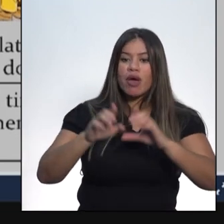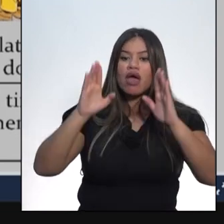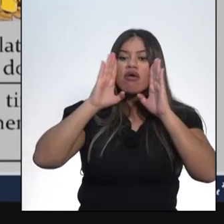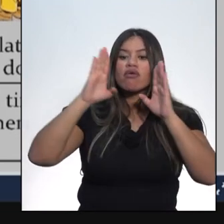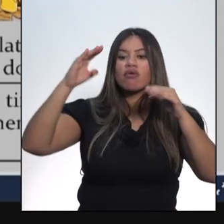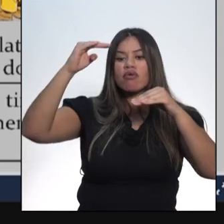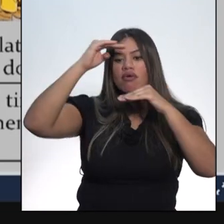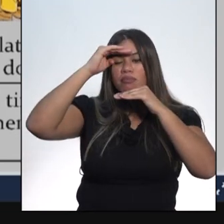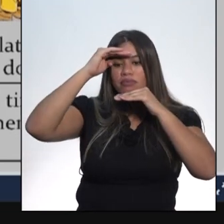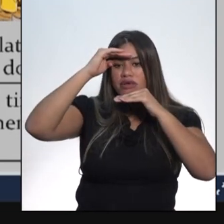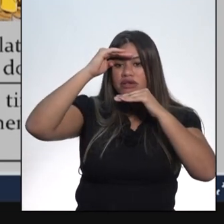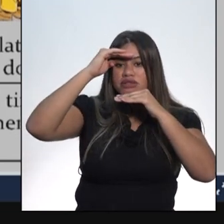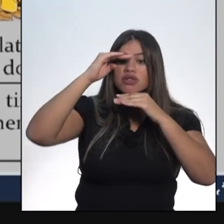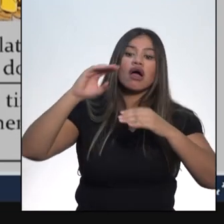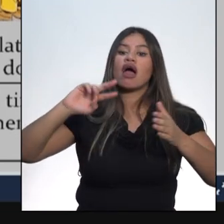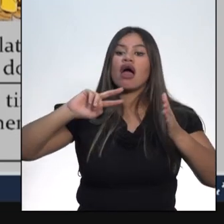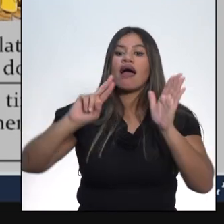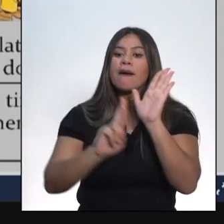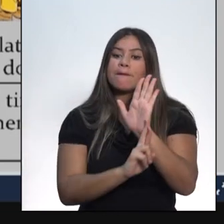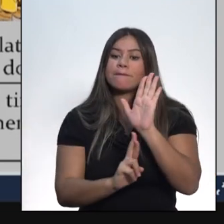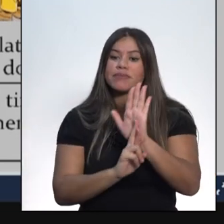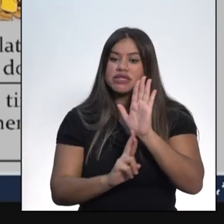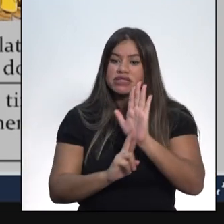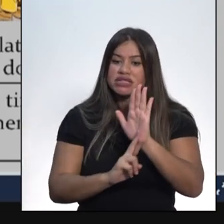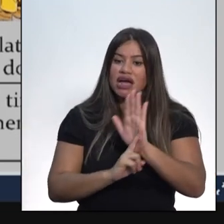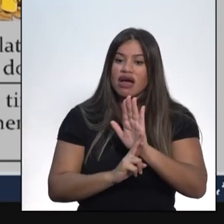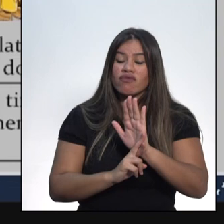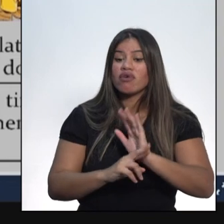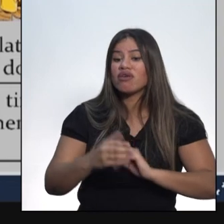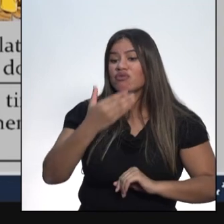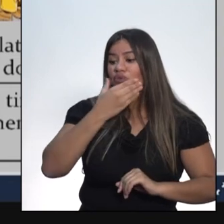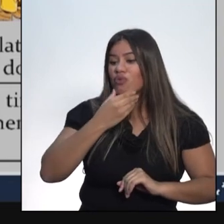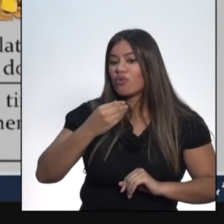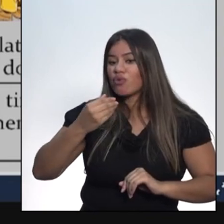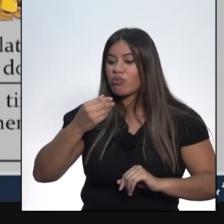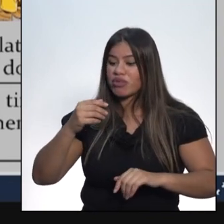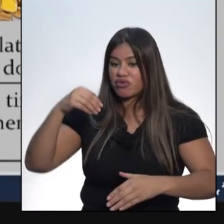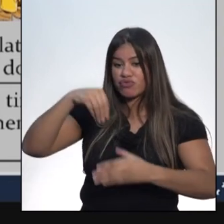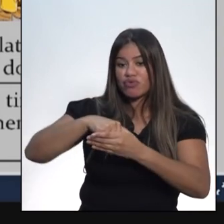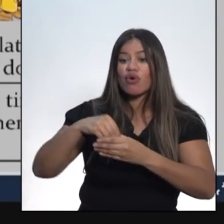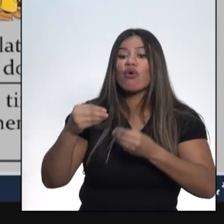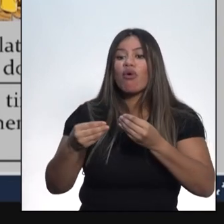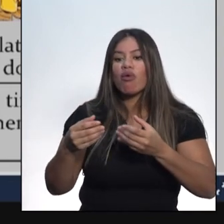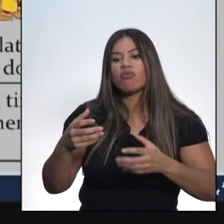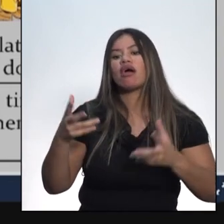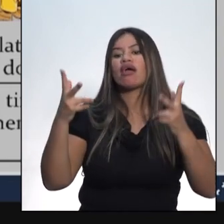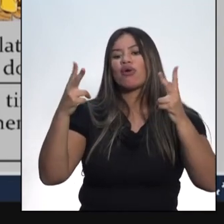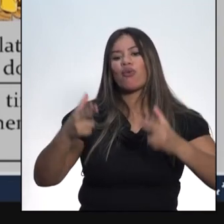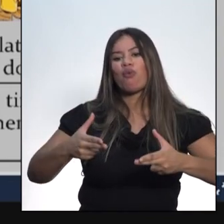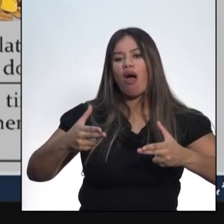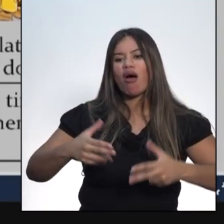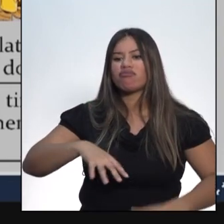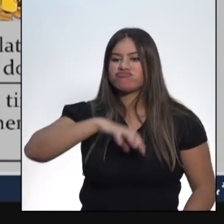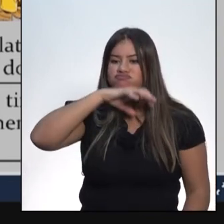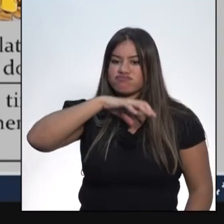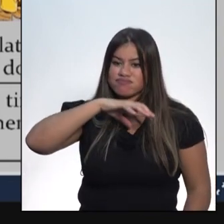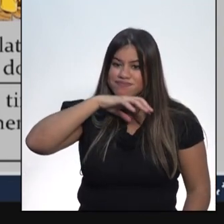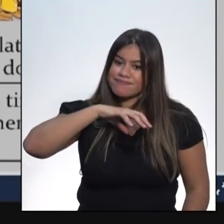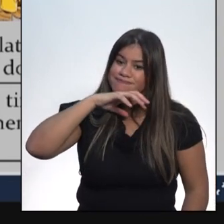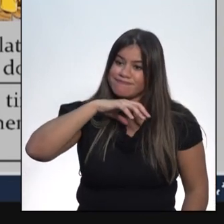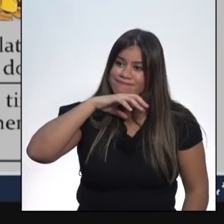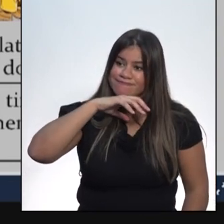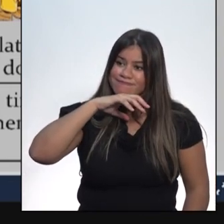representavam a animalização do eleitor. É isso mesmo, o eleitor era representado no